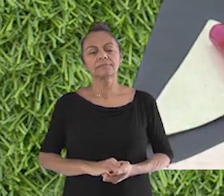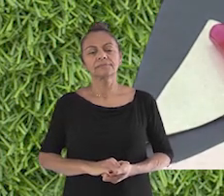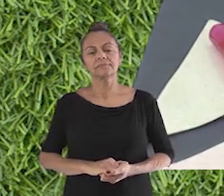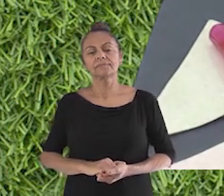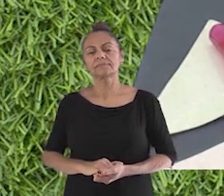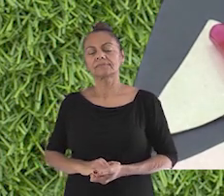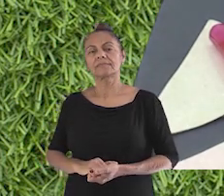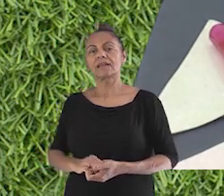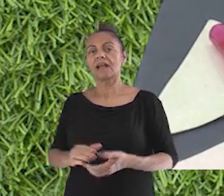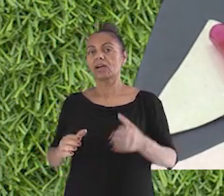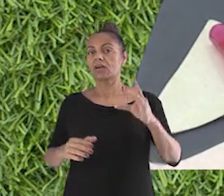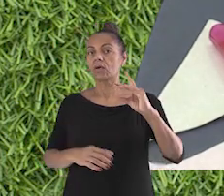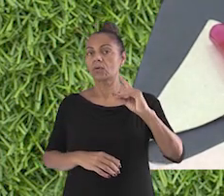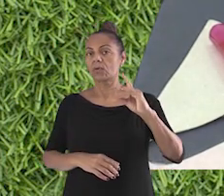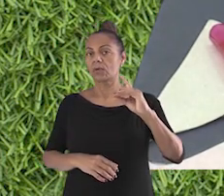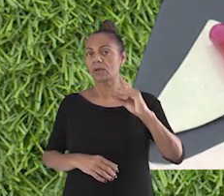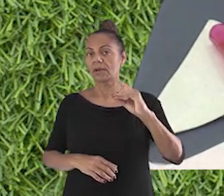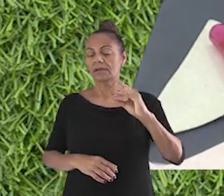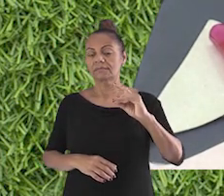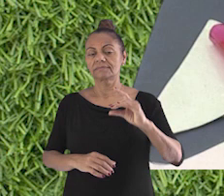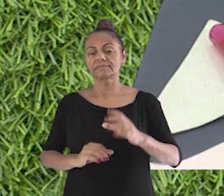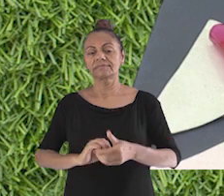E agora, vamos colar a outra parte.